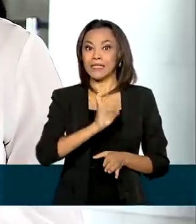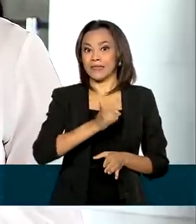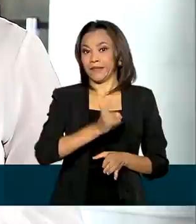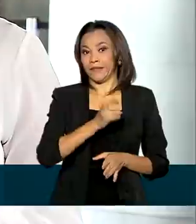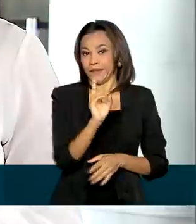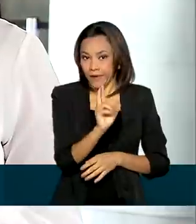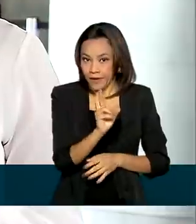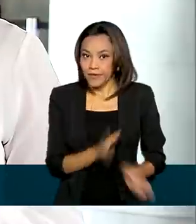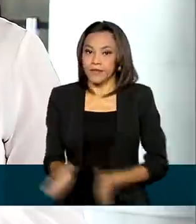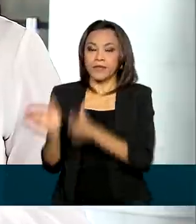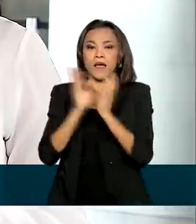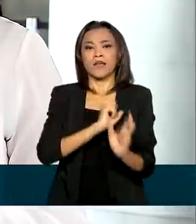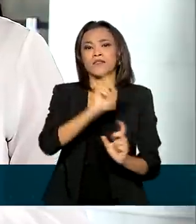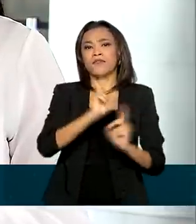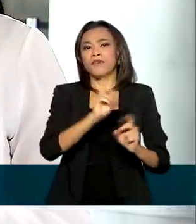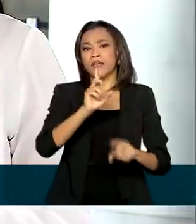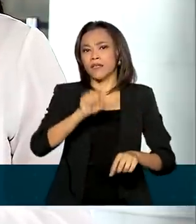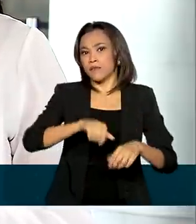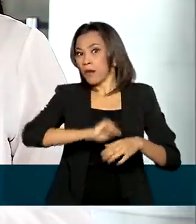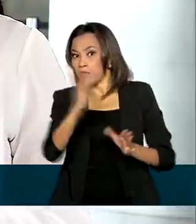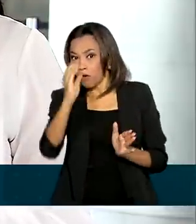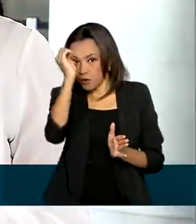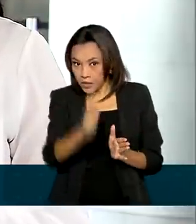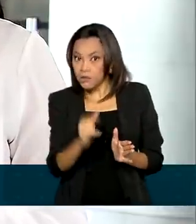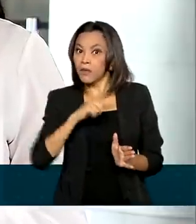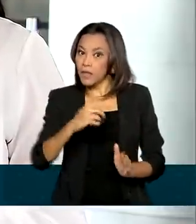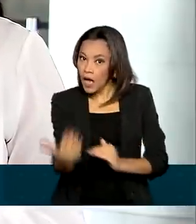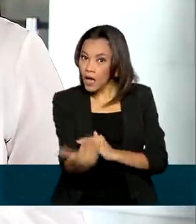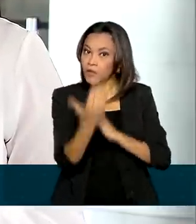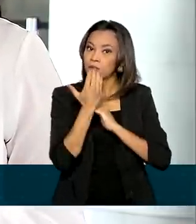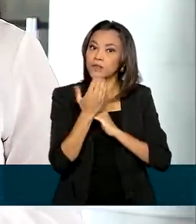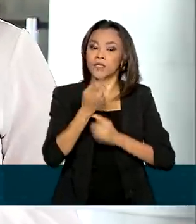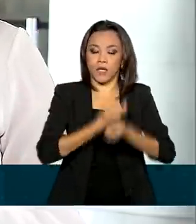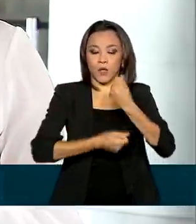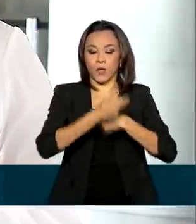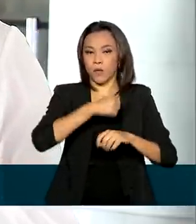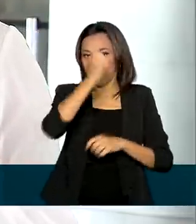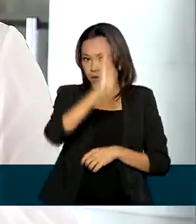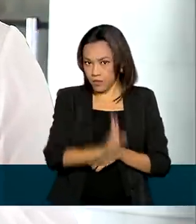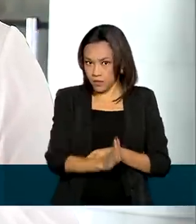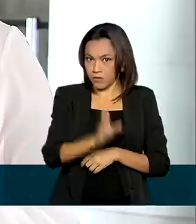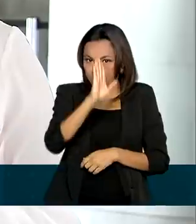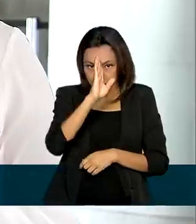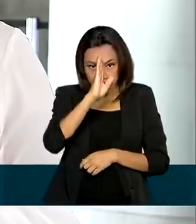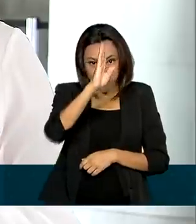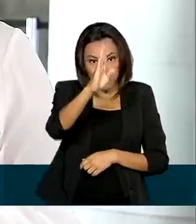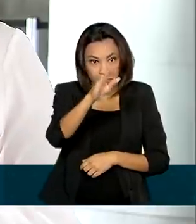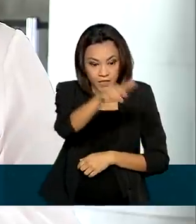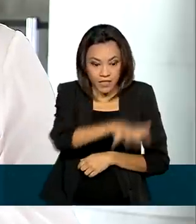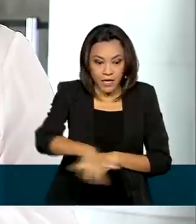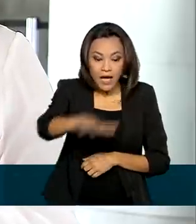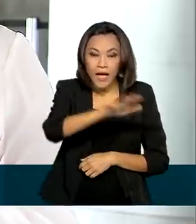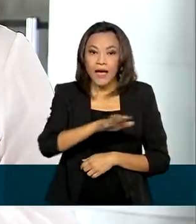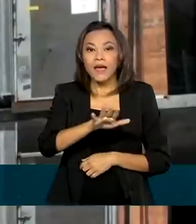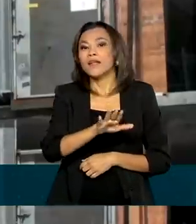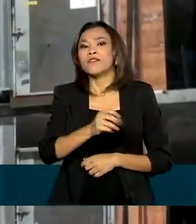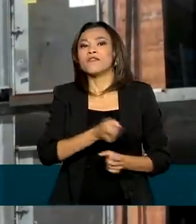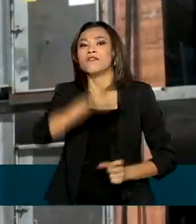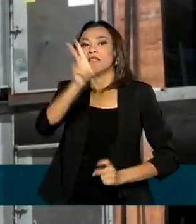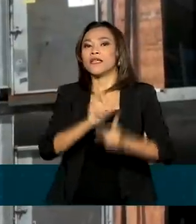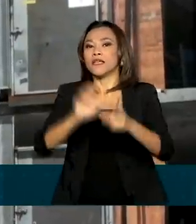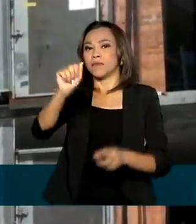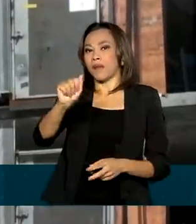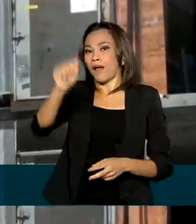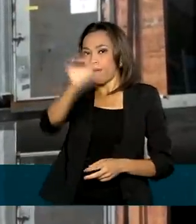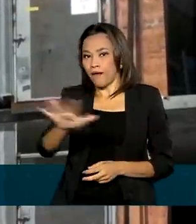As exportações também estão ajudando a economia a se levantar, principalmente para os mercados asiáticos. A